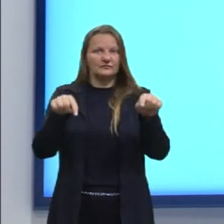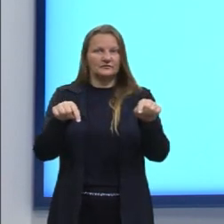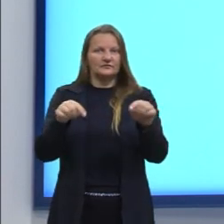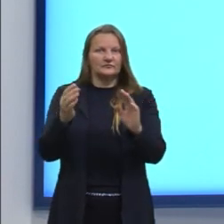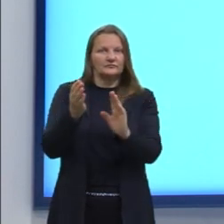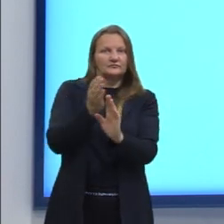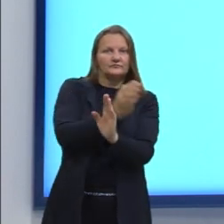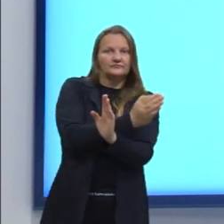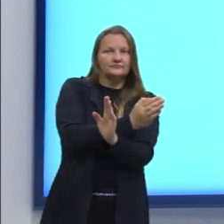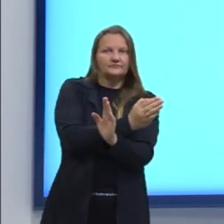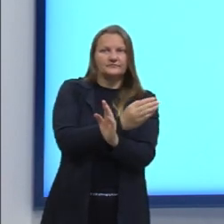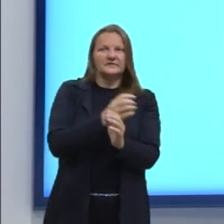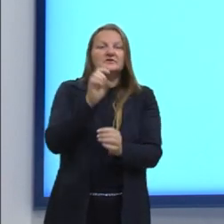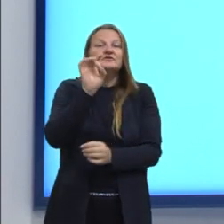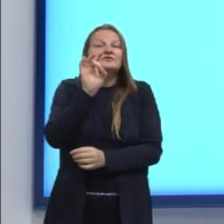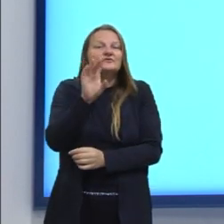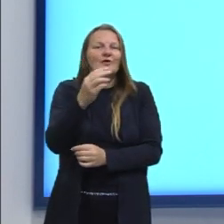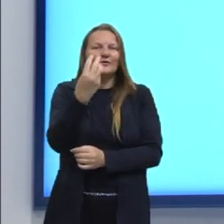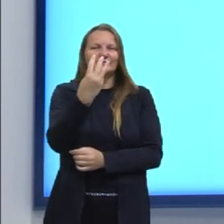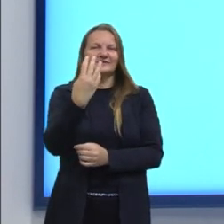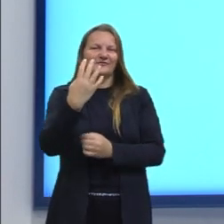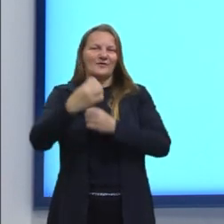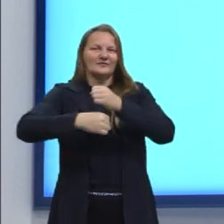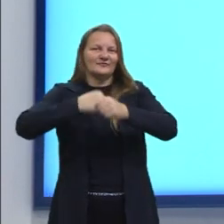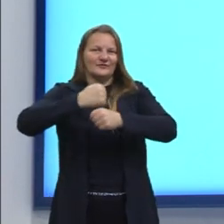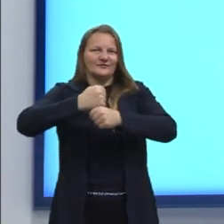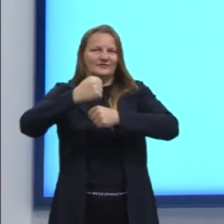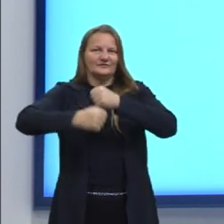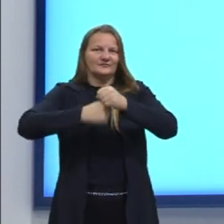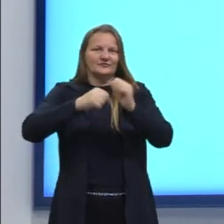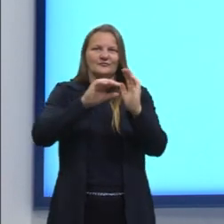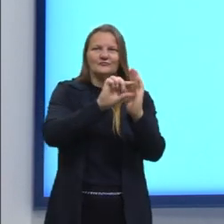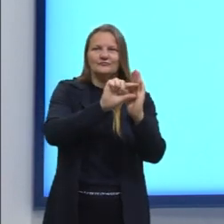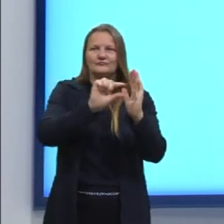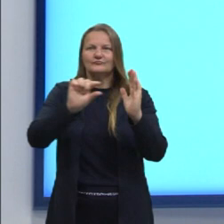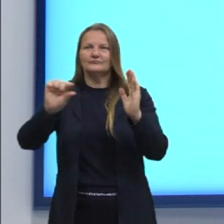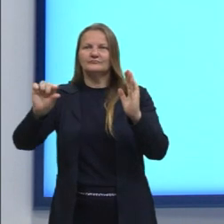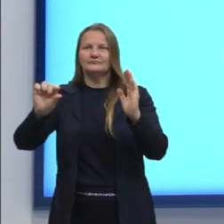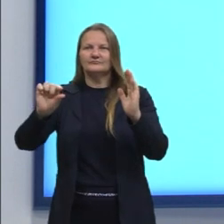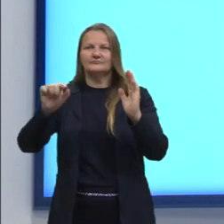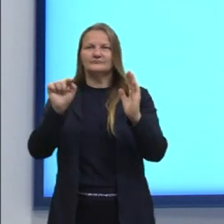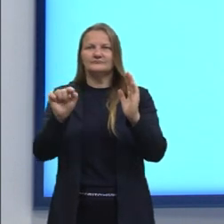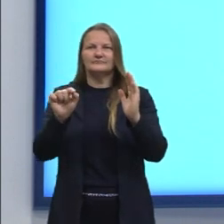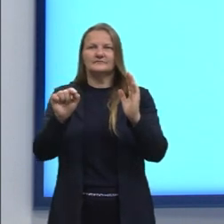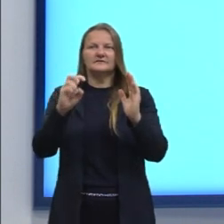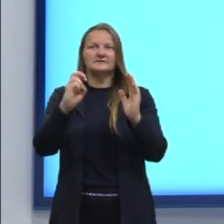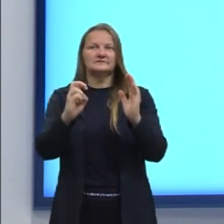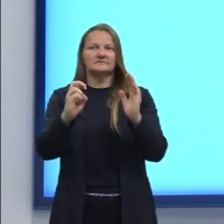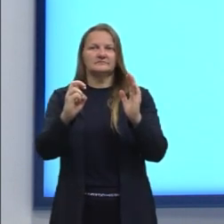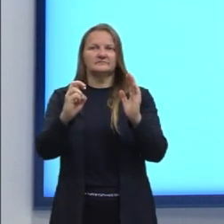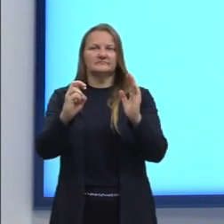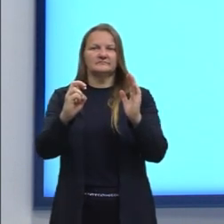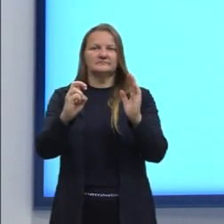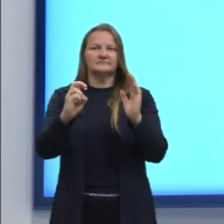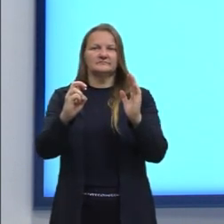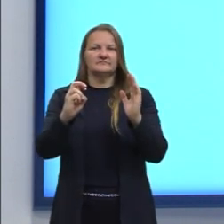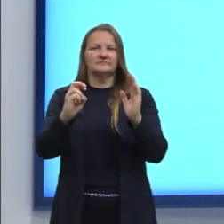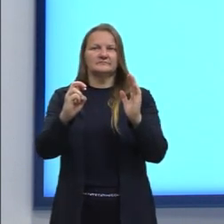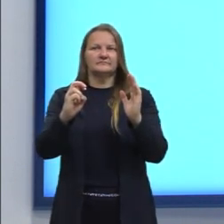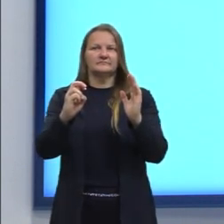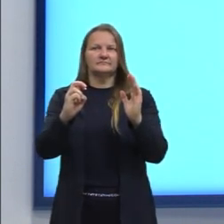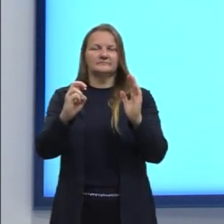Mas, como eu estou analisando o tempo de serviço de 34 anos, a probabilidade é de 5 para